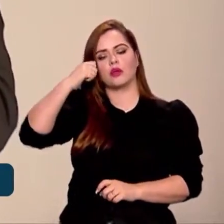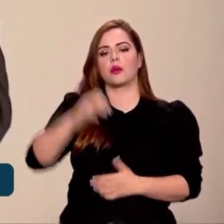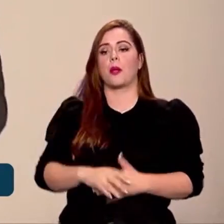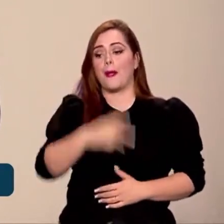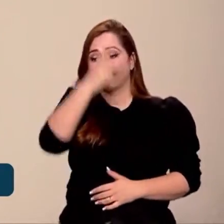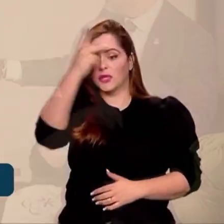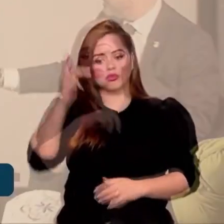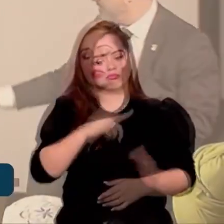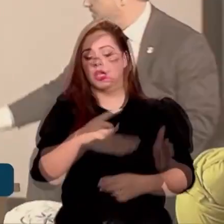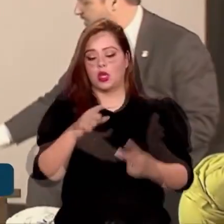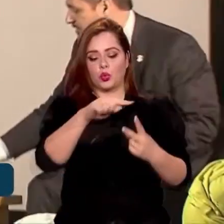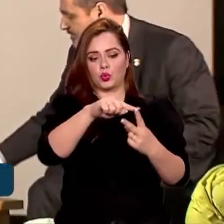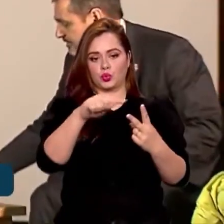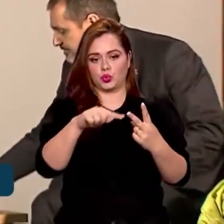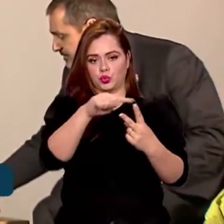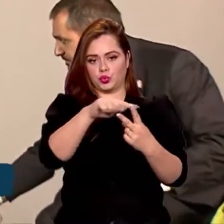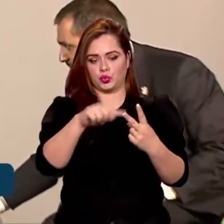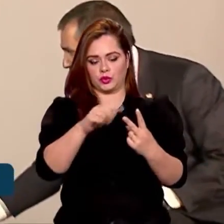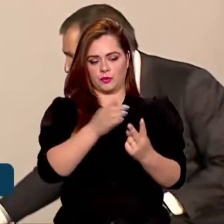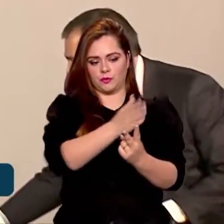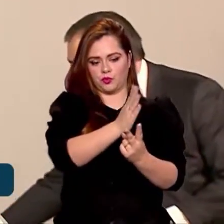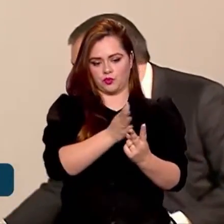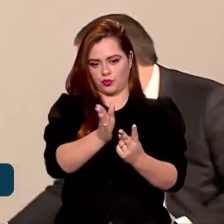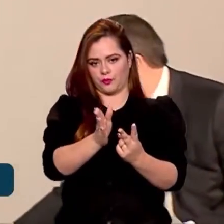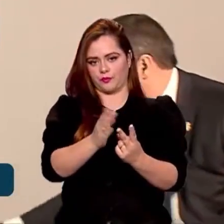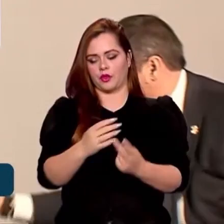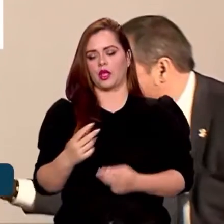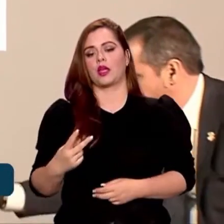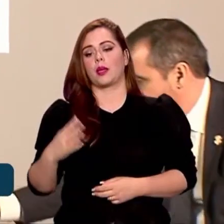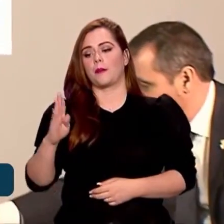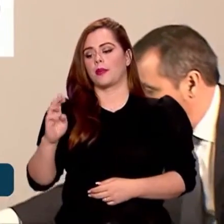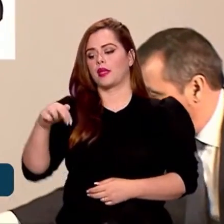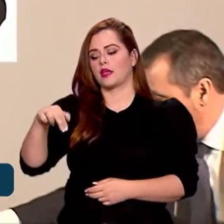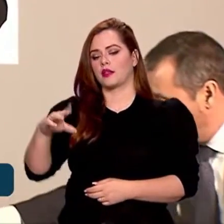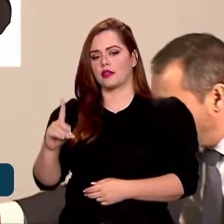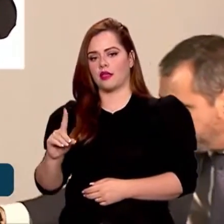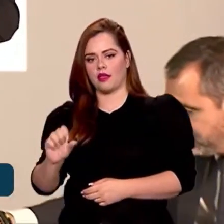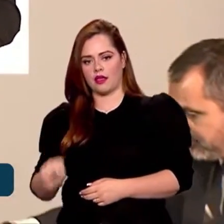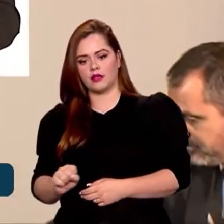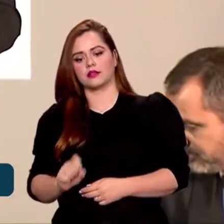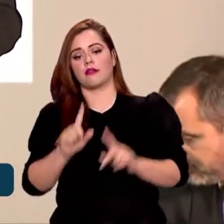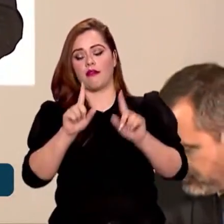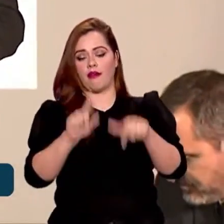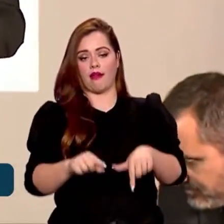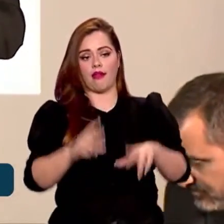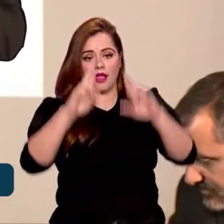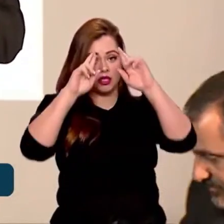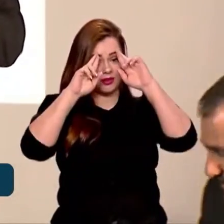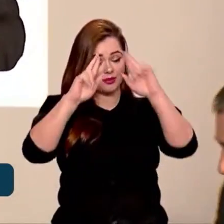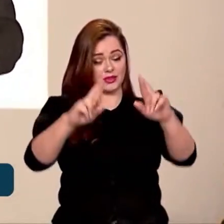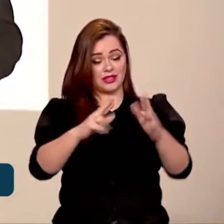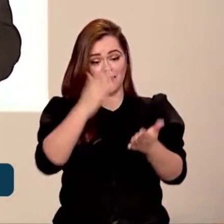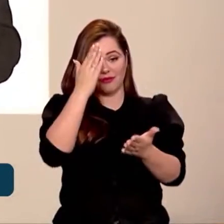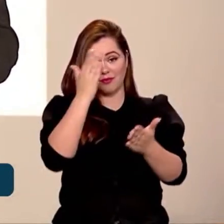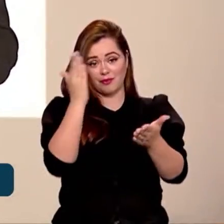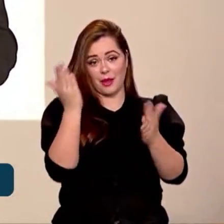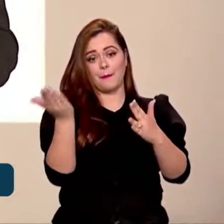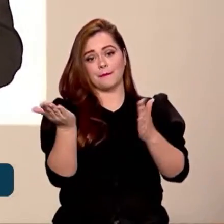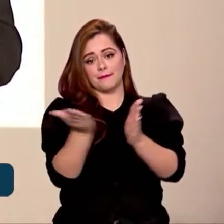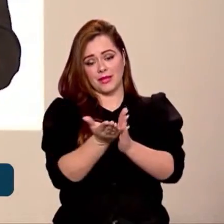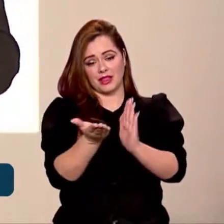entrar que nós vamos mudar. O BNDES é a instituição responsável por mais da metade